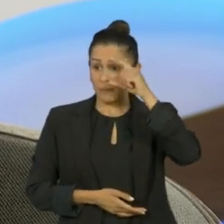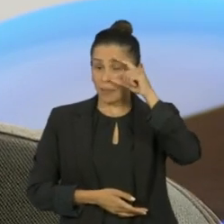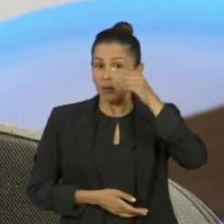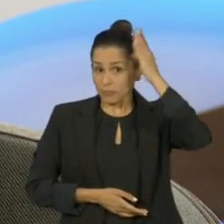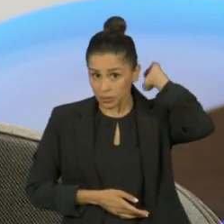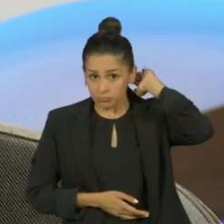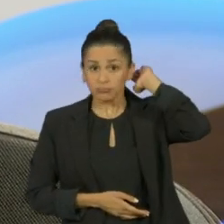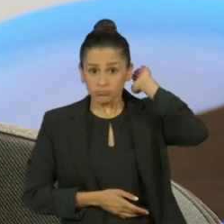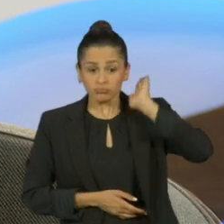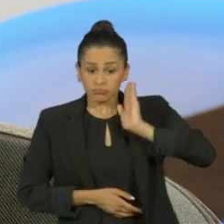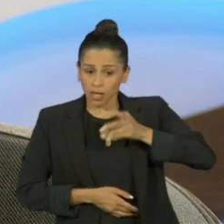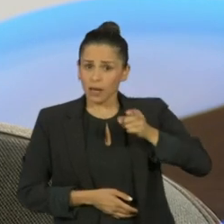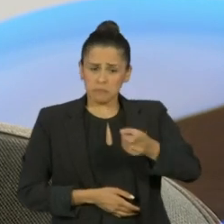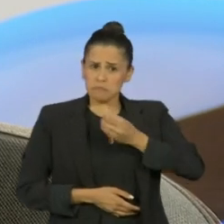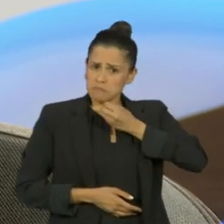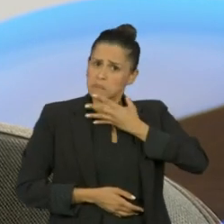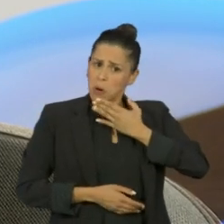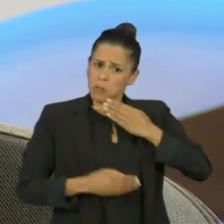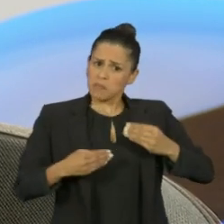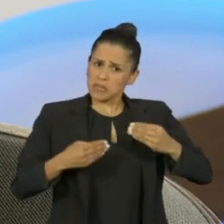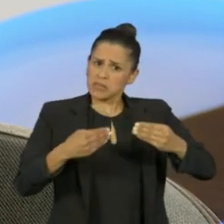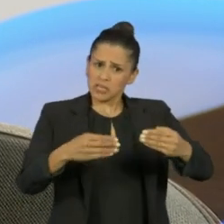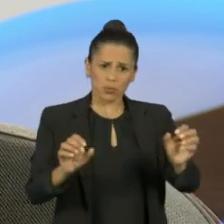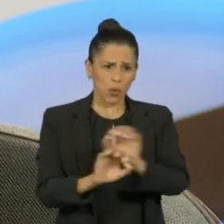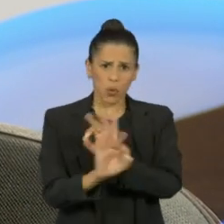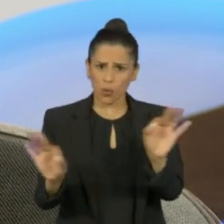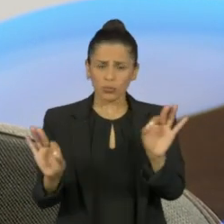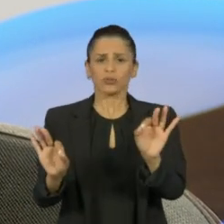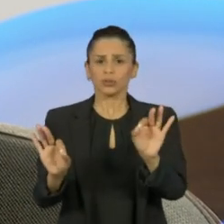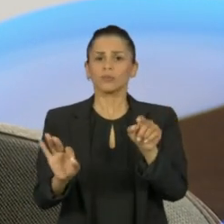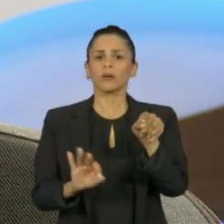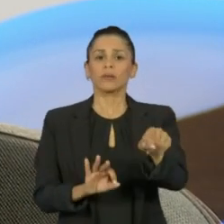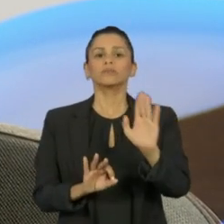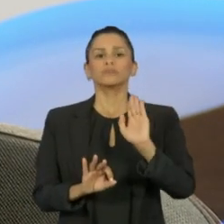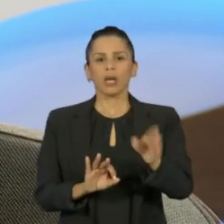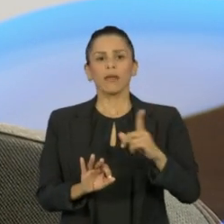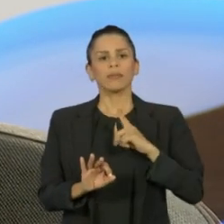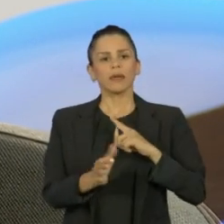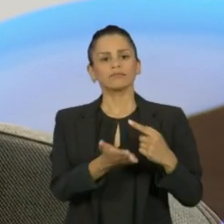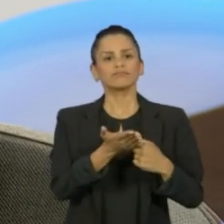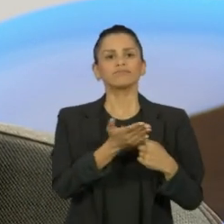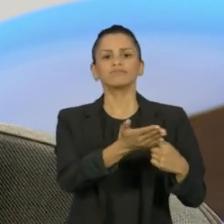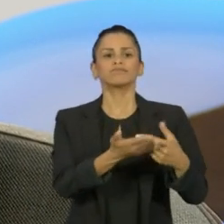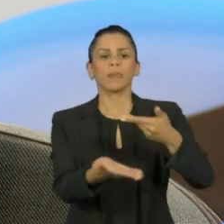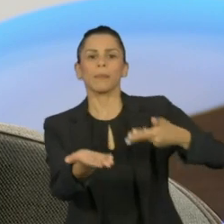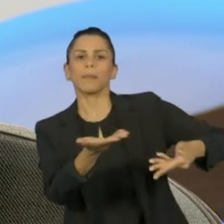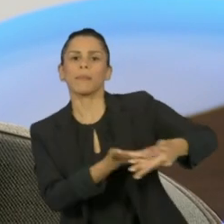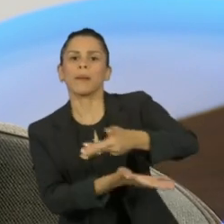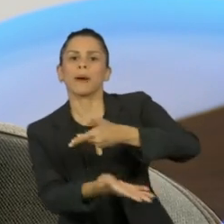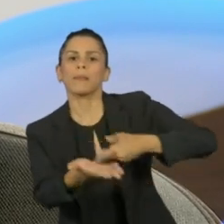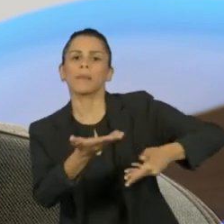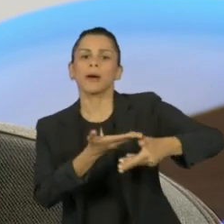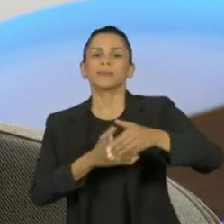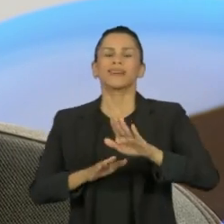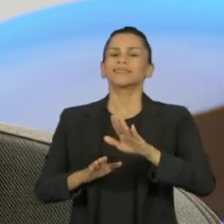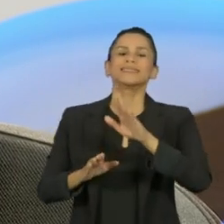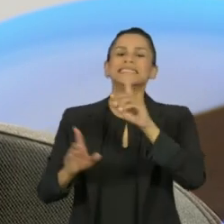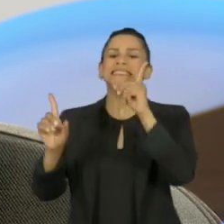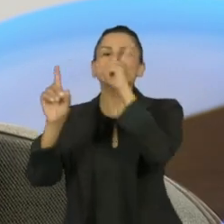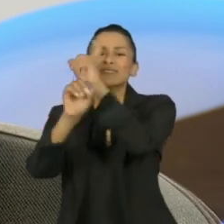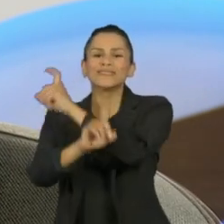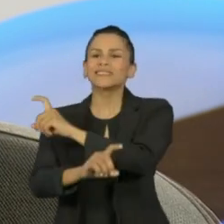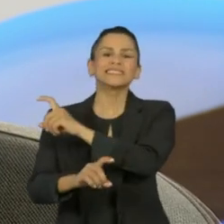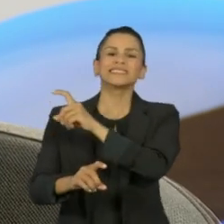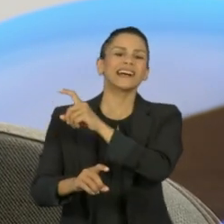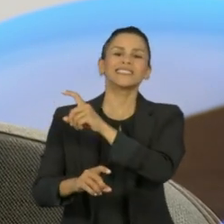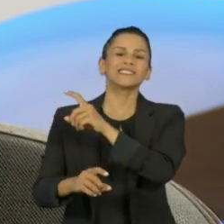viabilizado até aqui, muito mais por conta das dificuldades políticas que o próprio presidente impõe, por